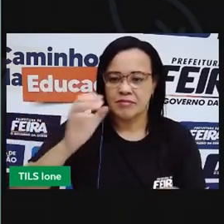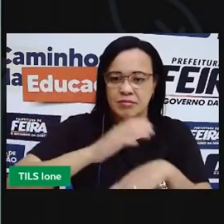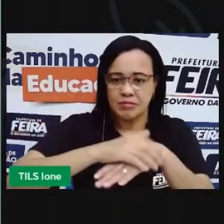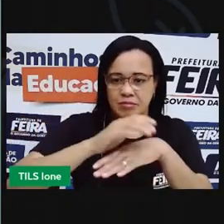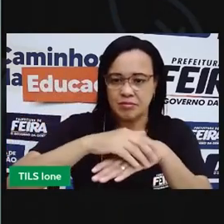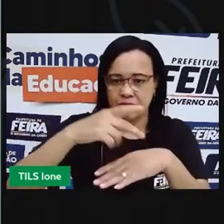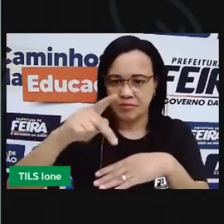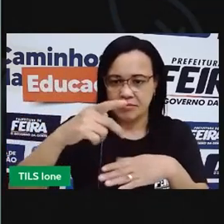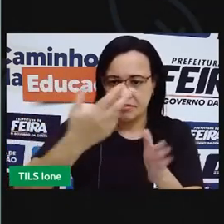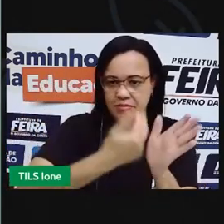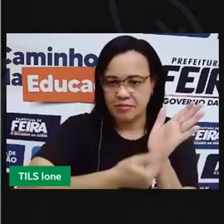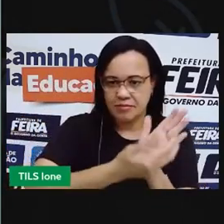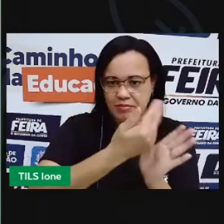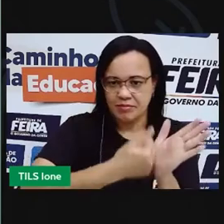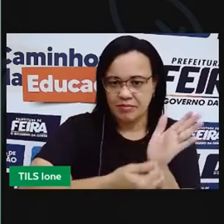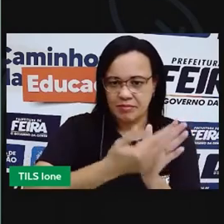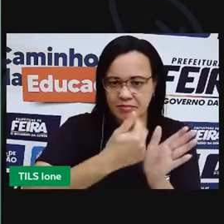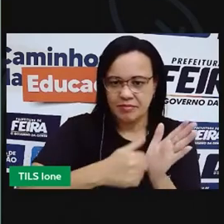Tá certo?